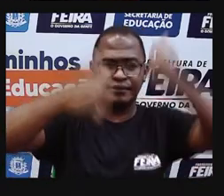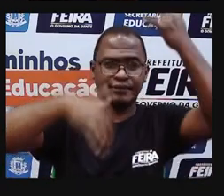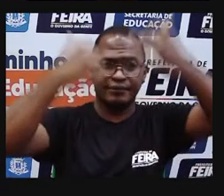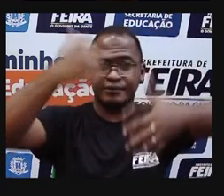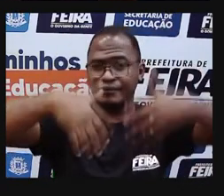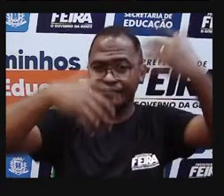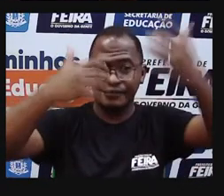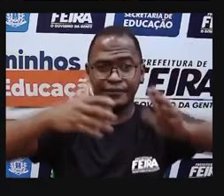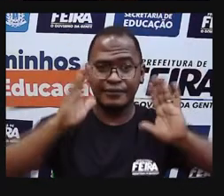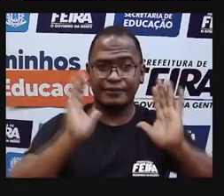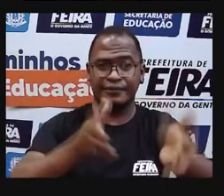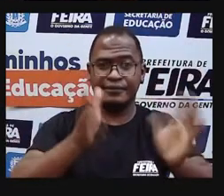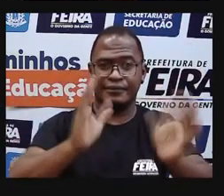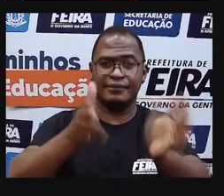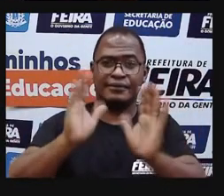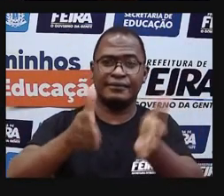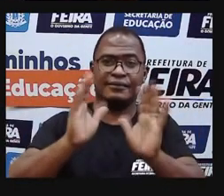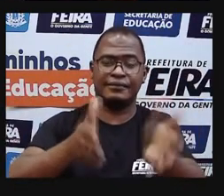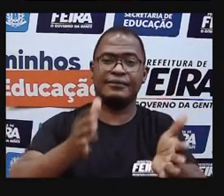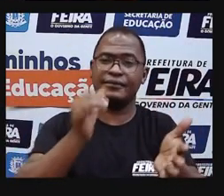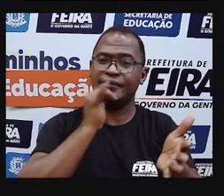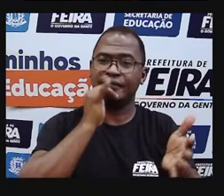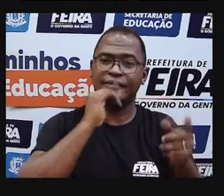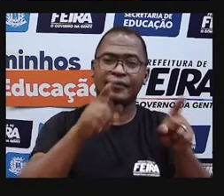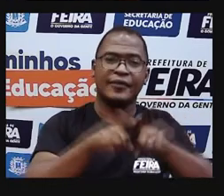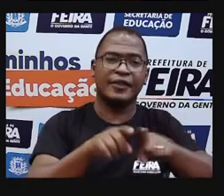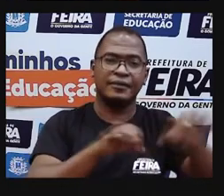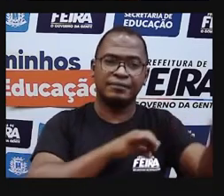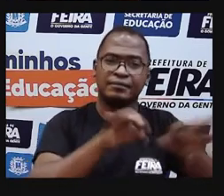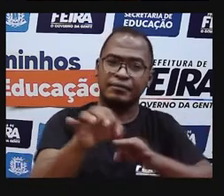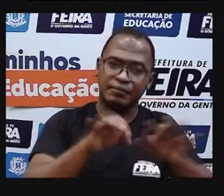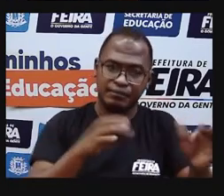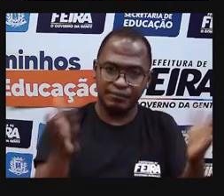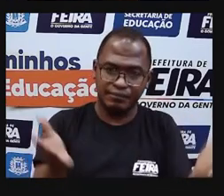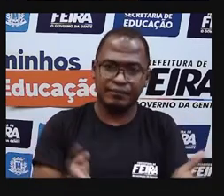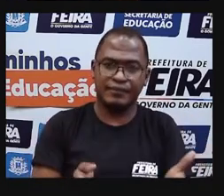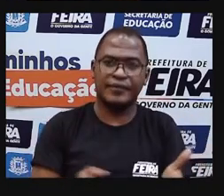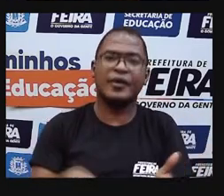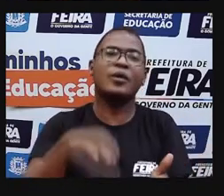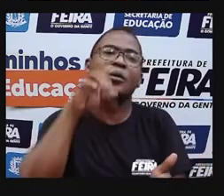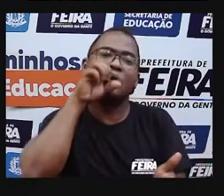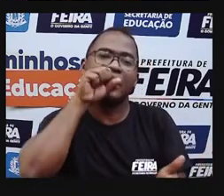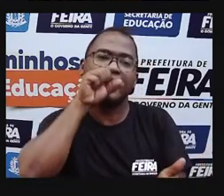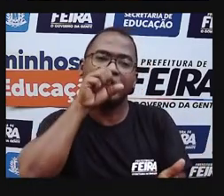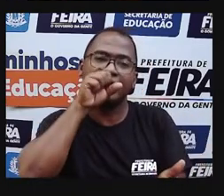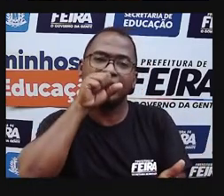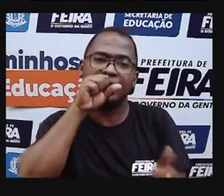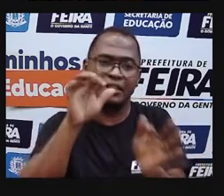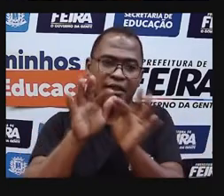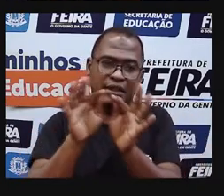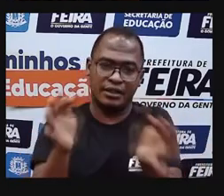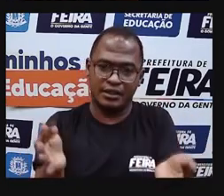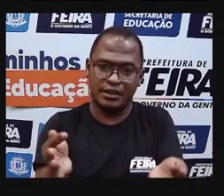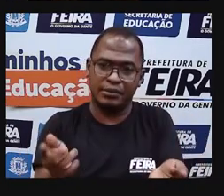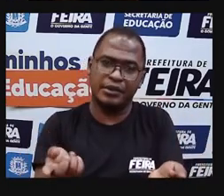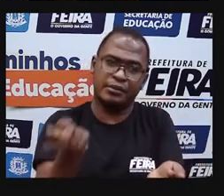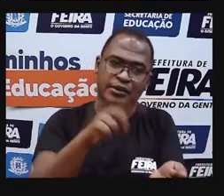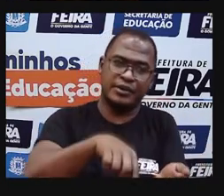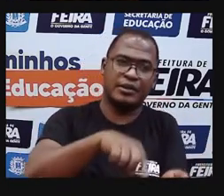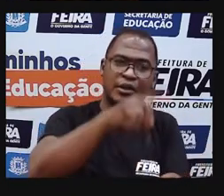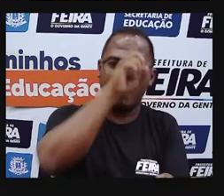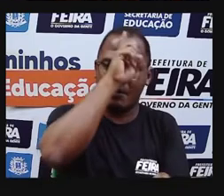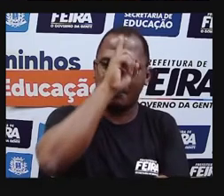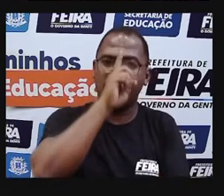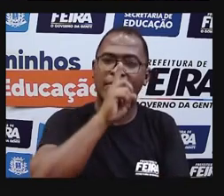que vocês já sabem. Unidade de 1 em 1. Dezena de 10 em 10. Centena de 100 em 100.